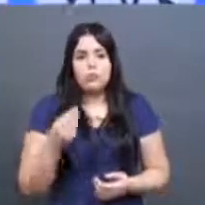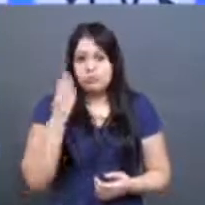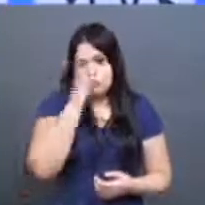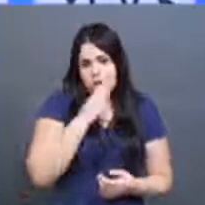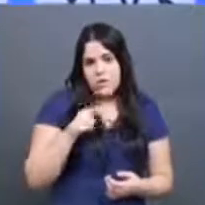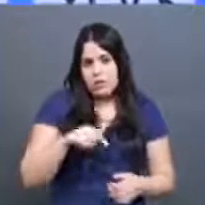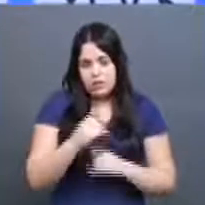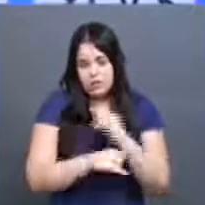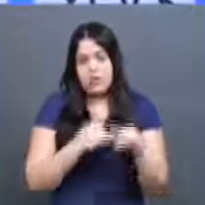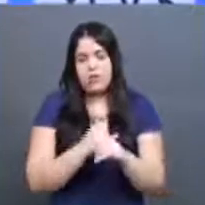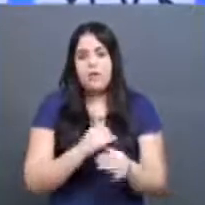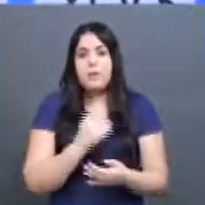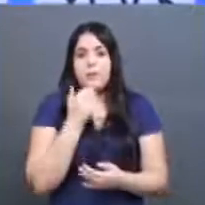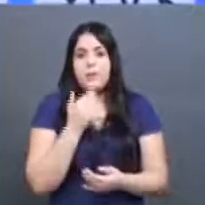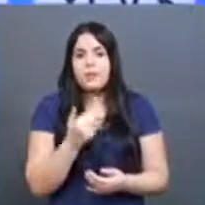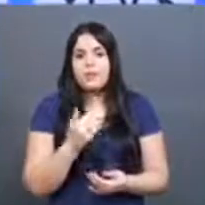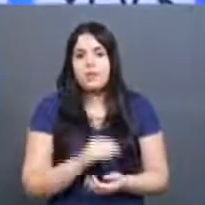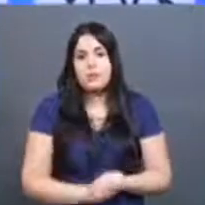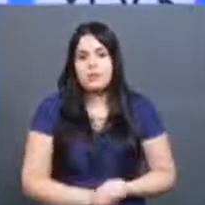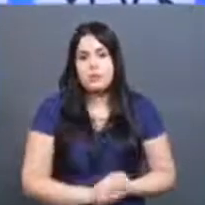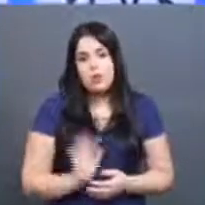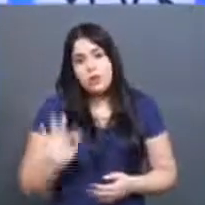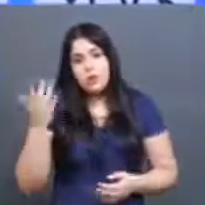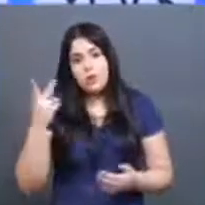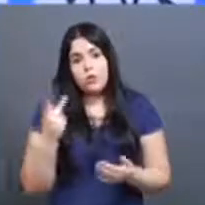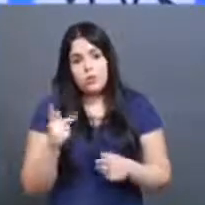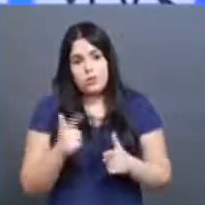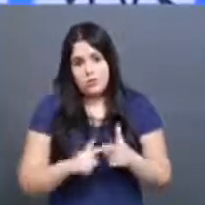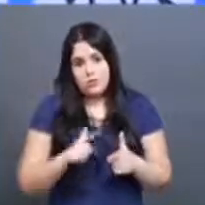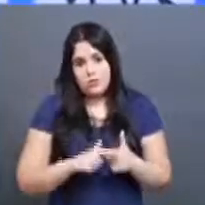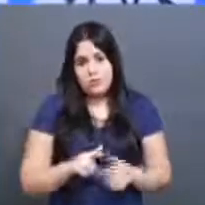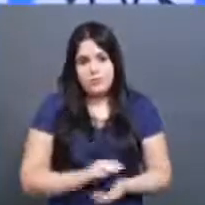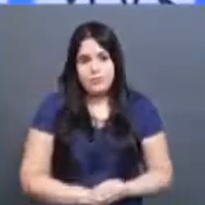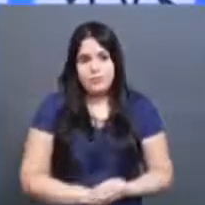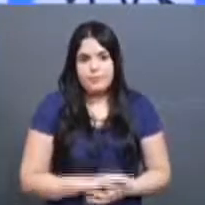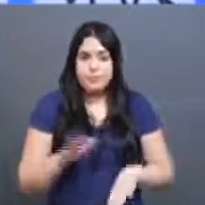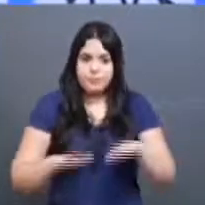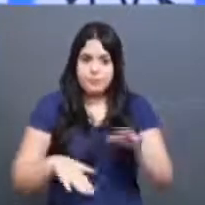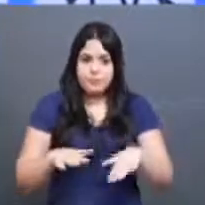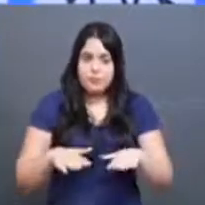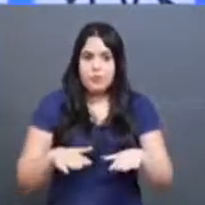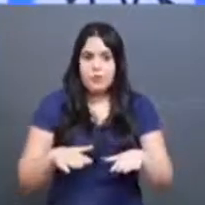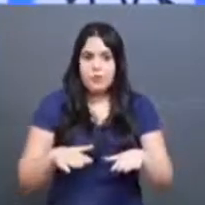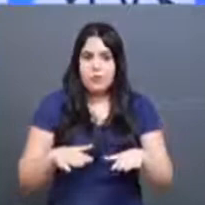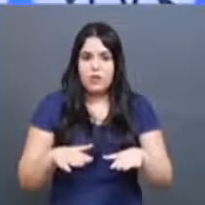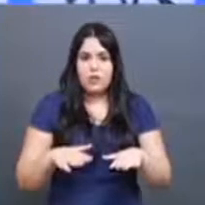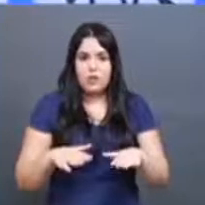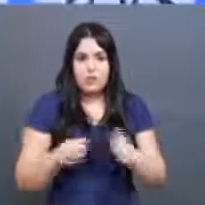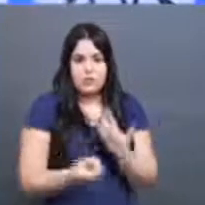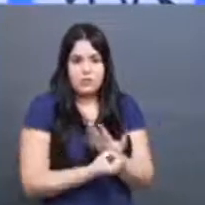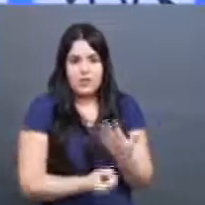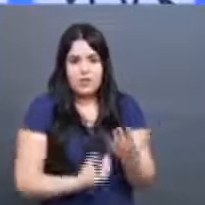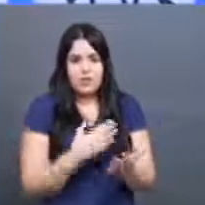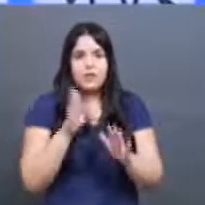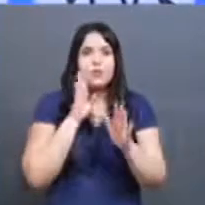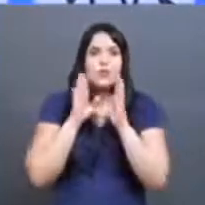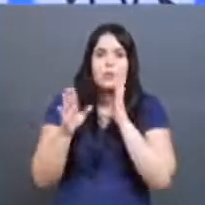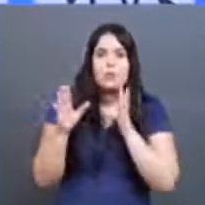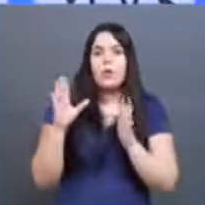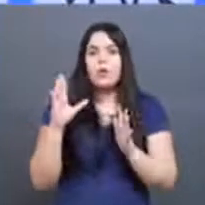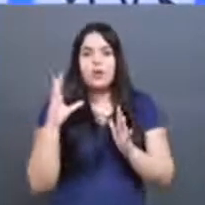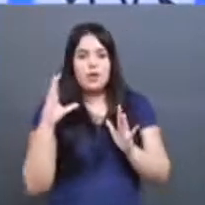de computadores, e pediu uma providência. geralmente, os aplicativos, as redes sociais como Facebook, Instagram,